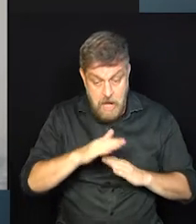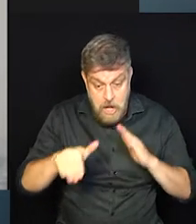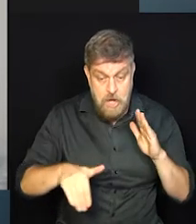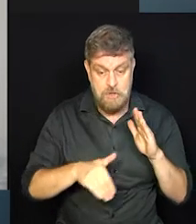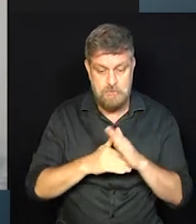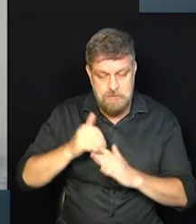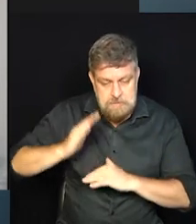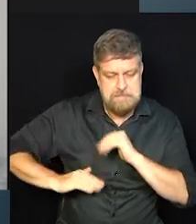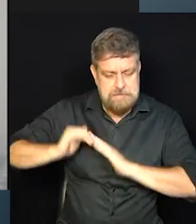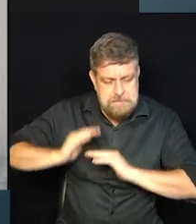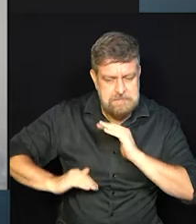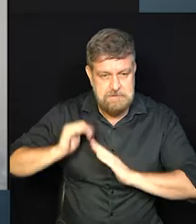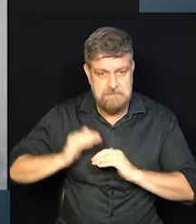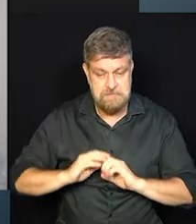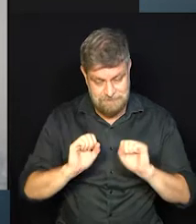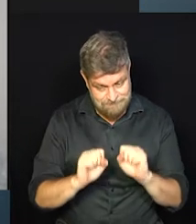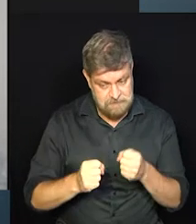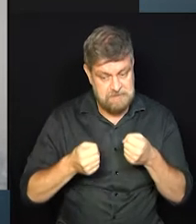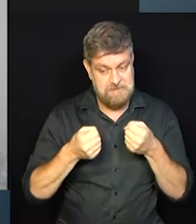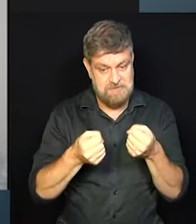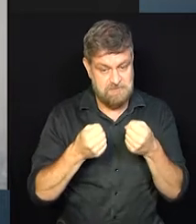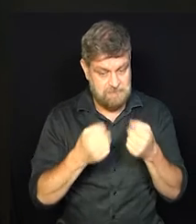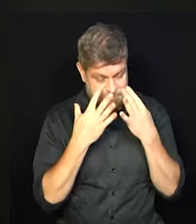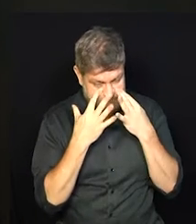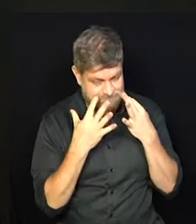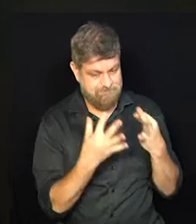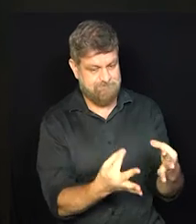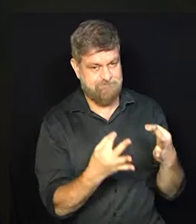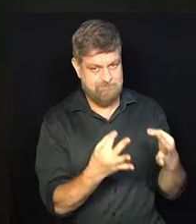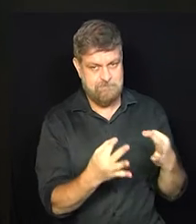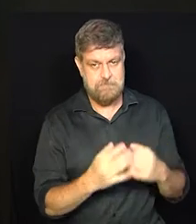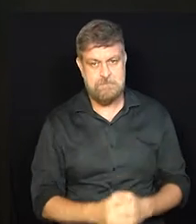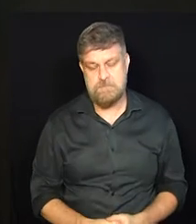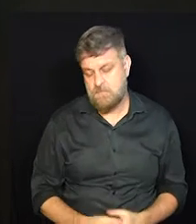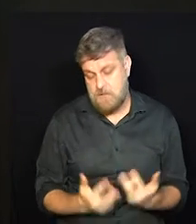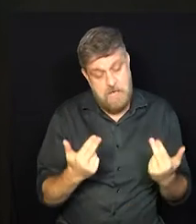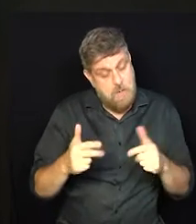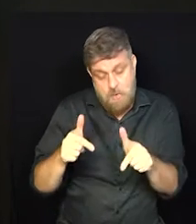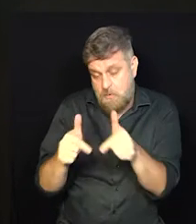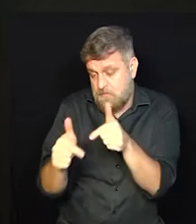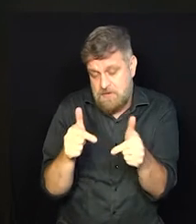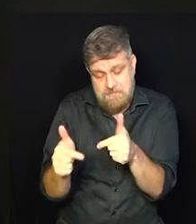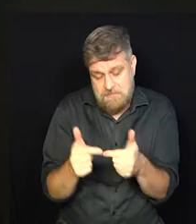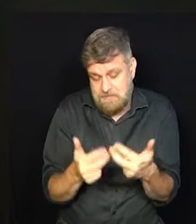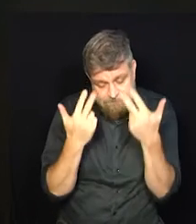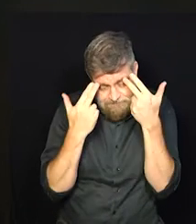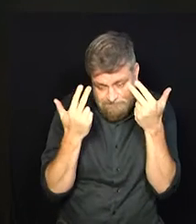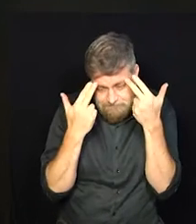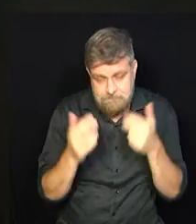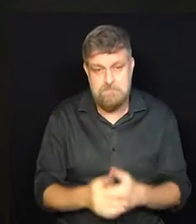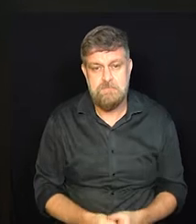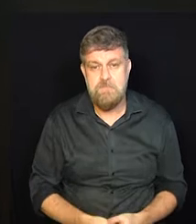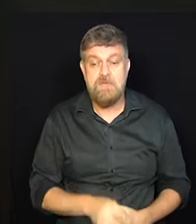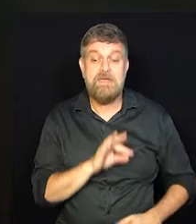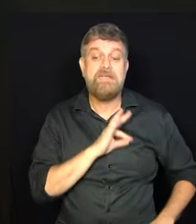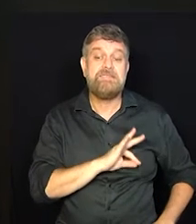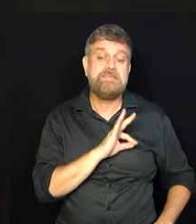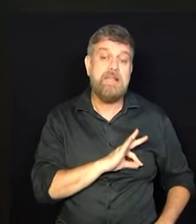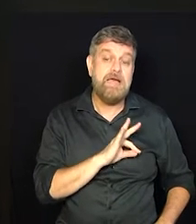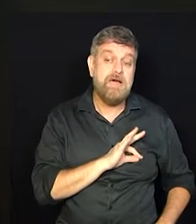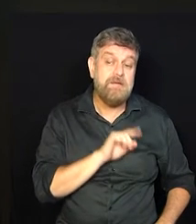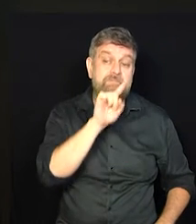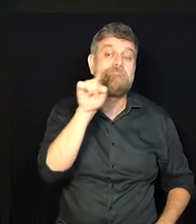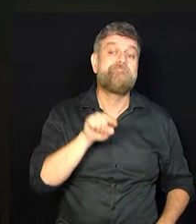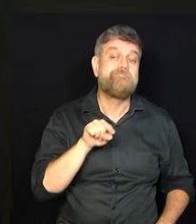preciso, só que exige também esforço e muita dedicação. Não tem jeito. Como um outro trabalho qualquer, né? E o retorno financeiro?